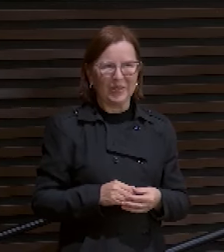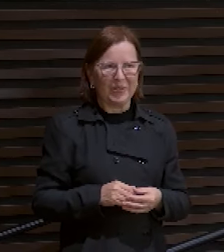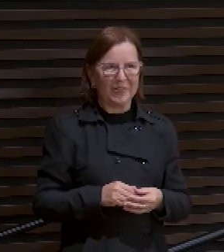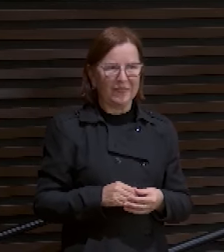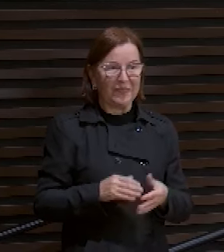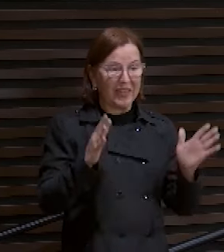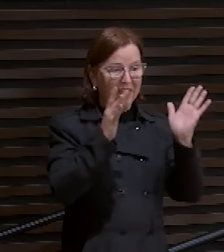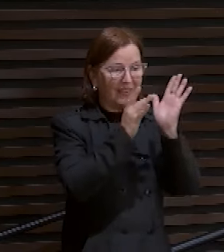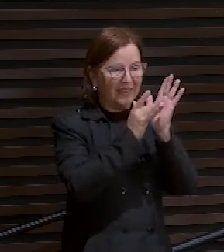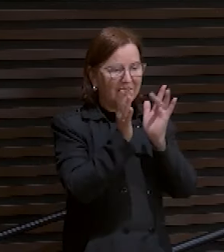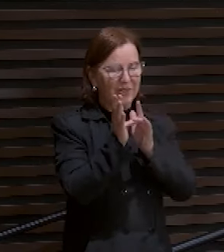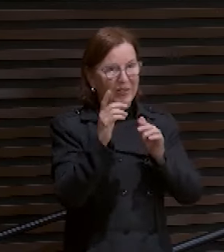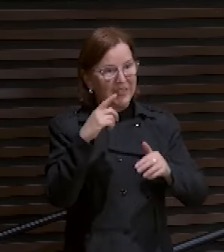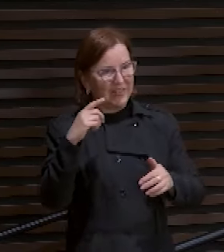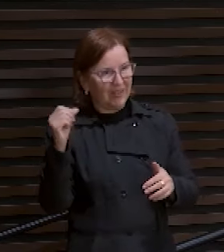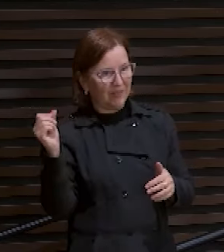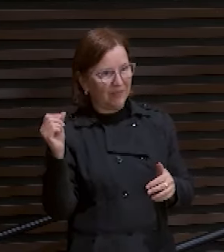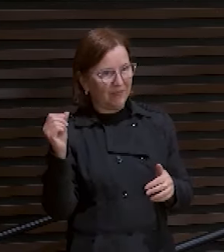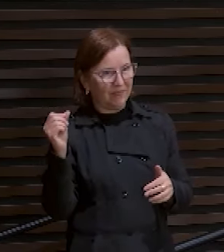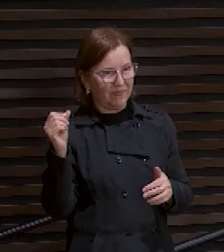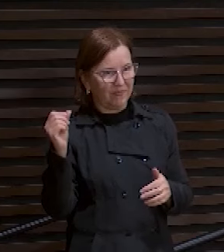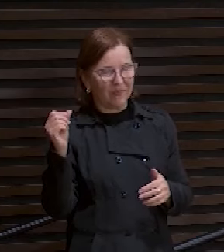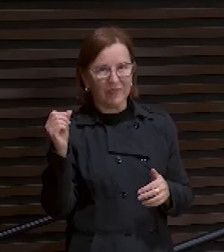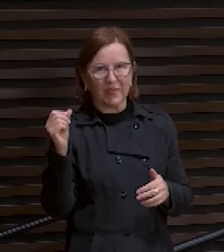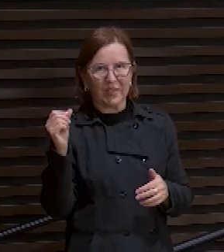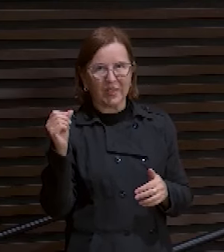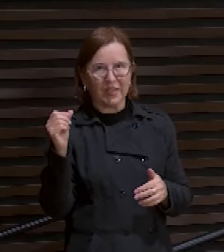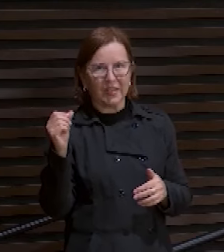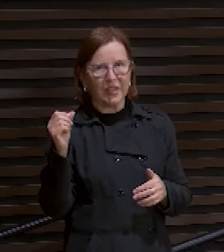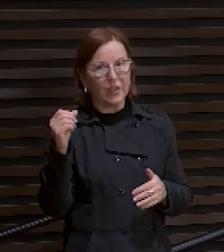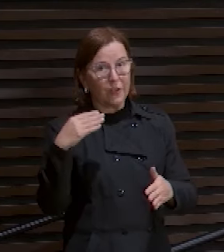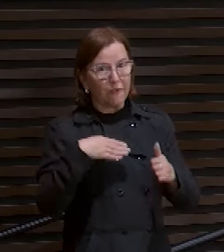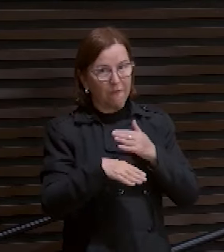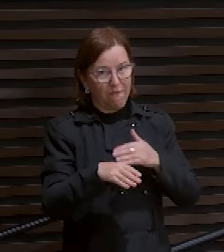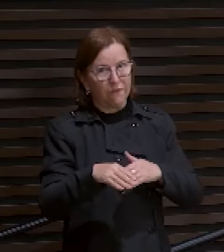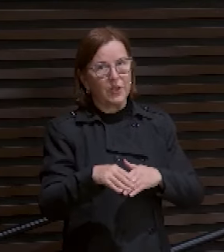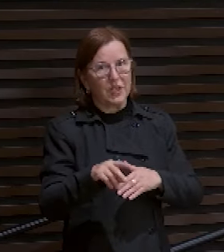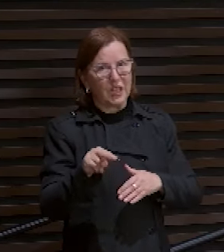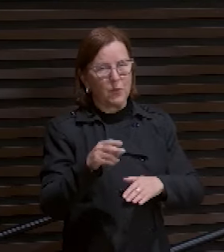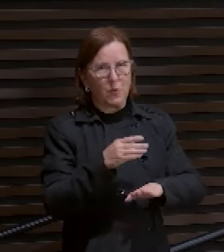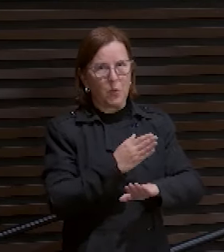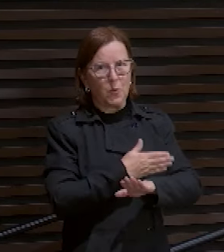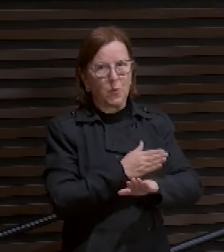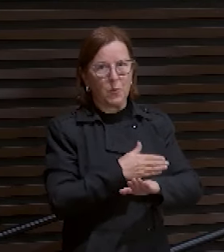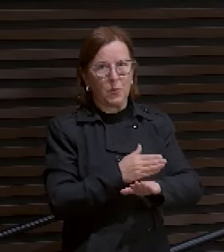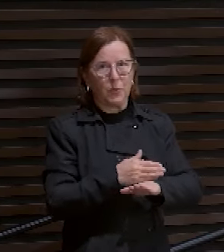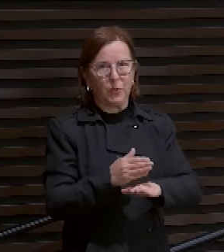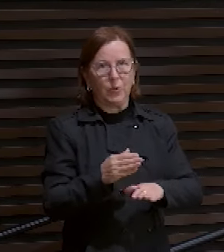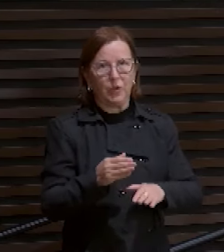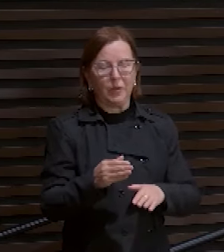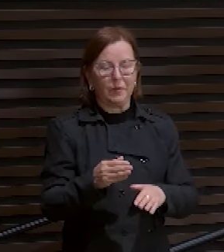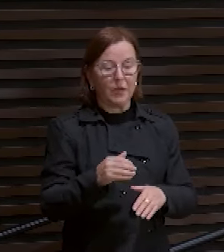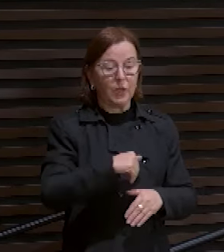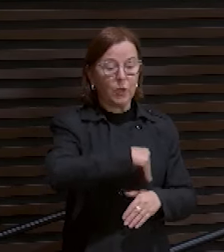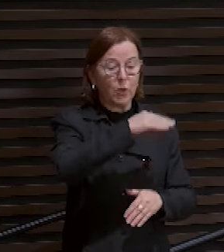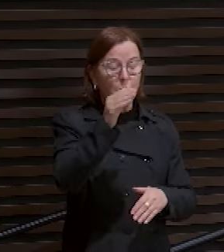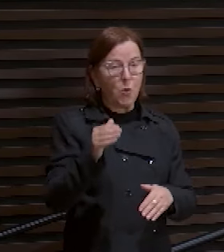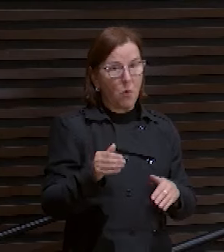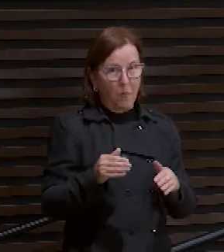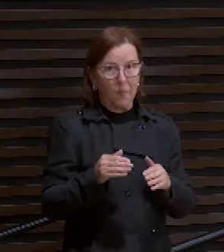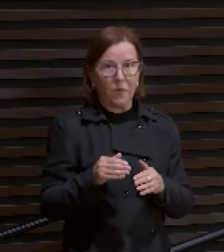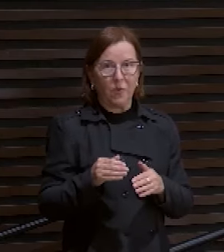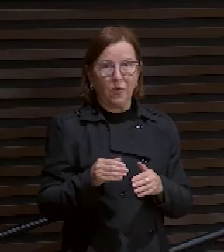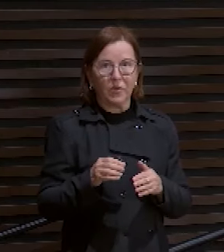E saindo, foi ele como de costume para o Monte das Oliveiras. E os discípulos o